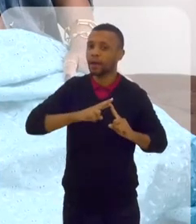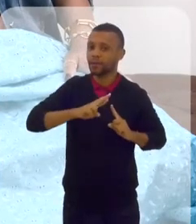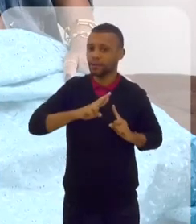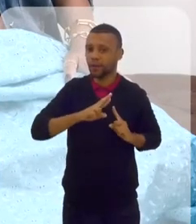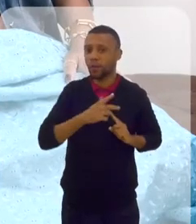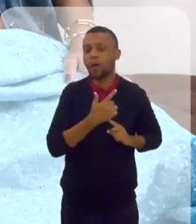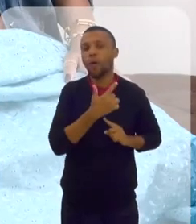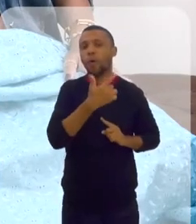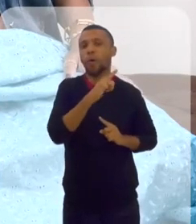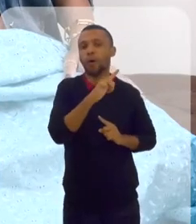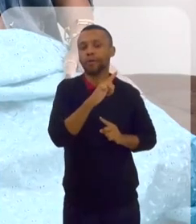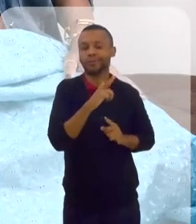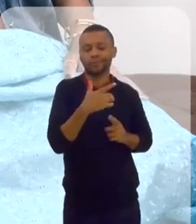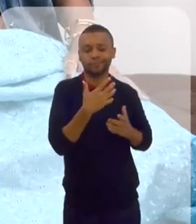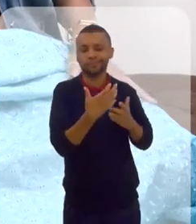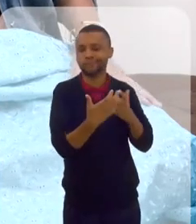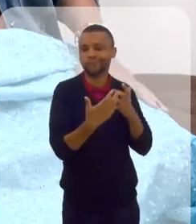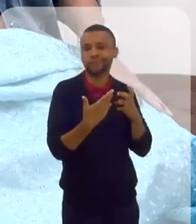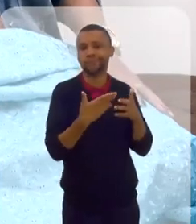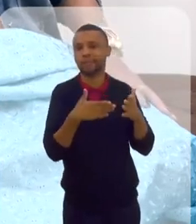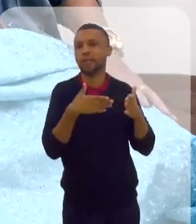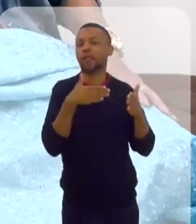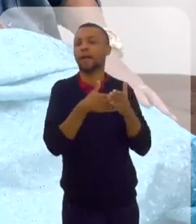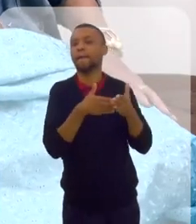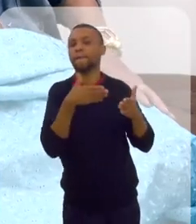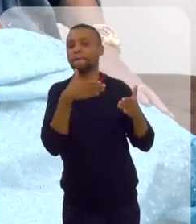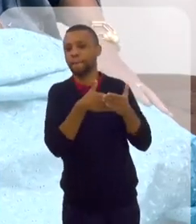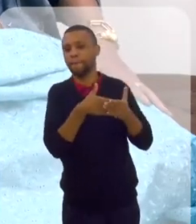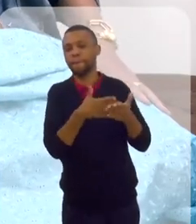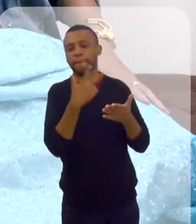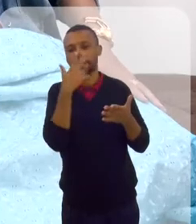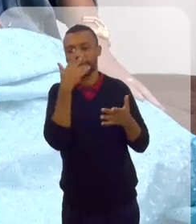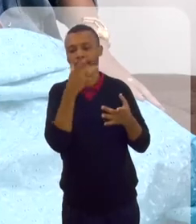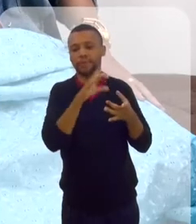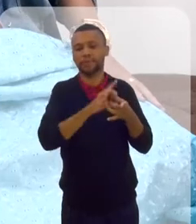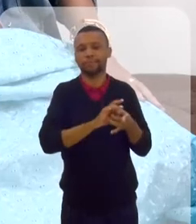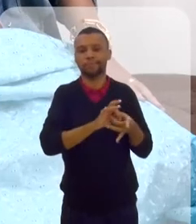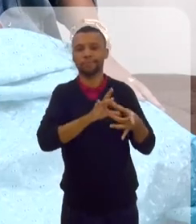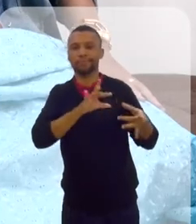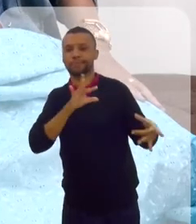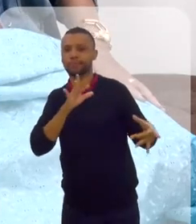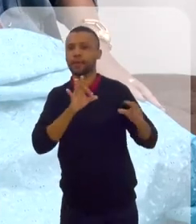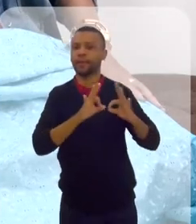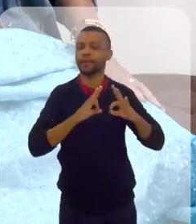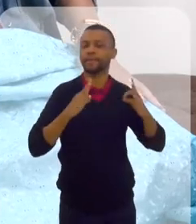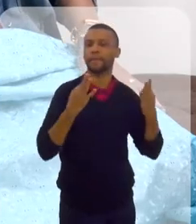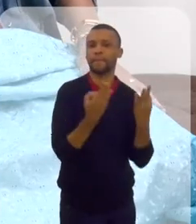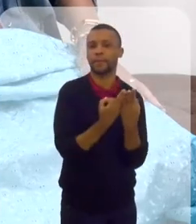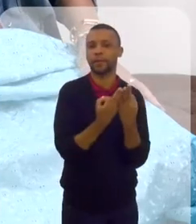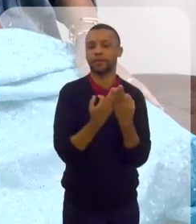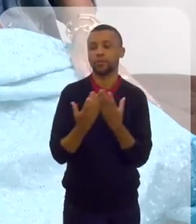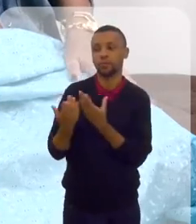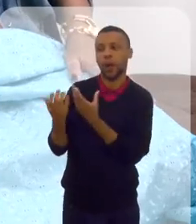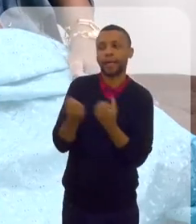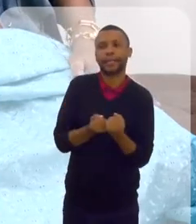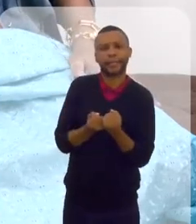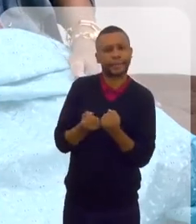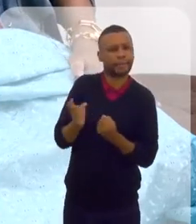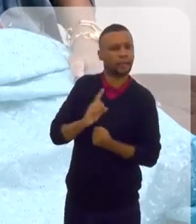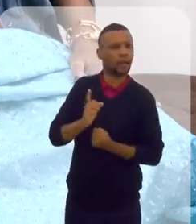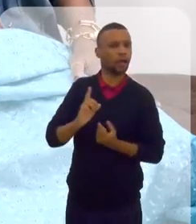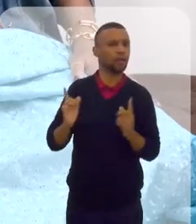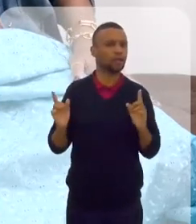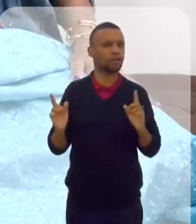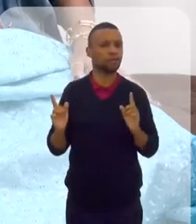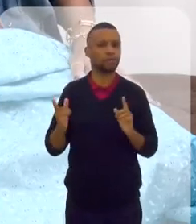é quase uma barreira. Você praticamente se desvincula de sua família, não se aceita muito bem isso.